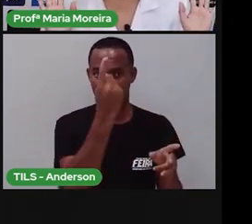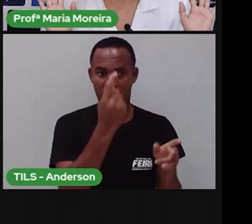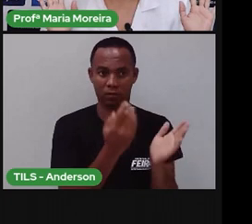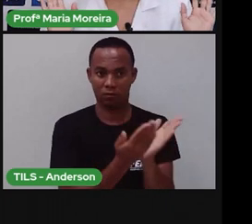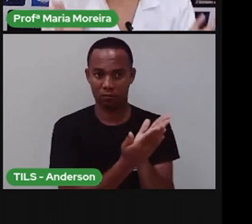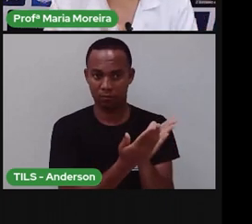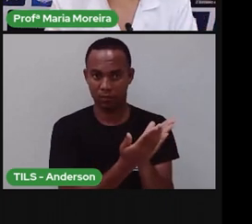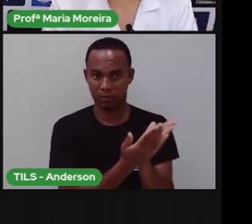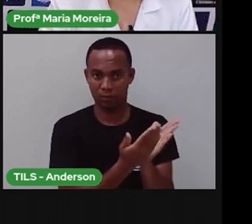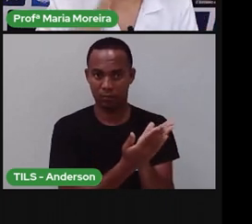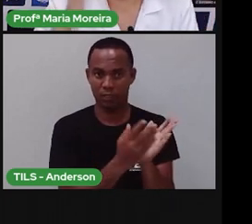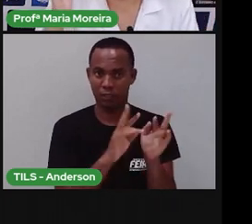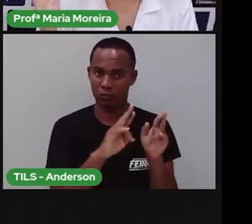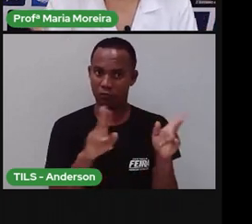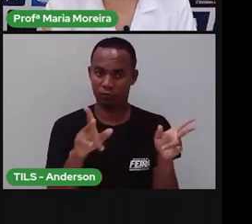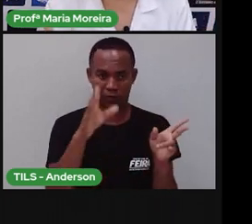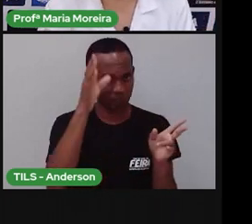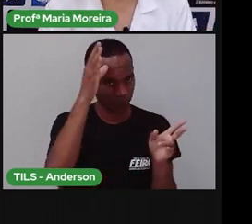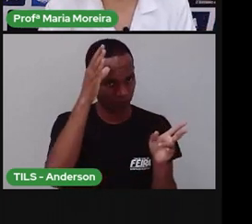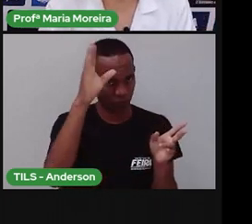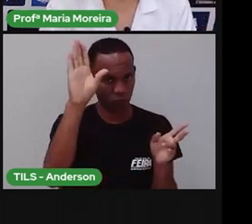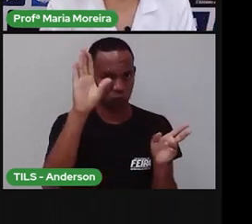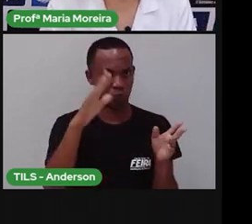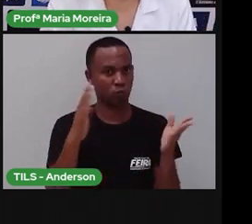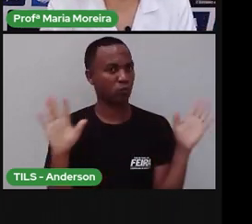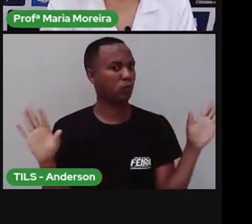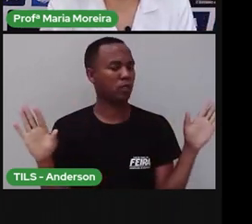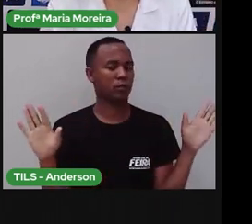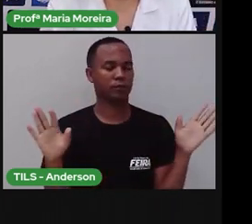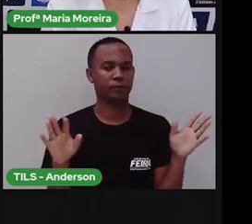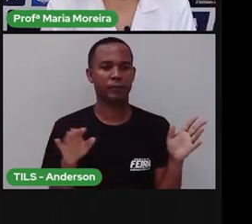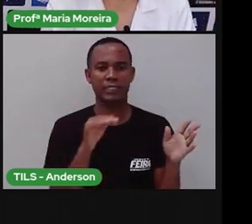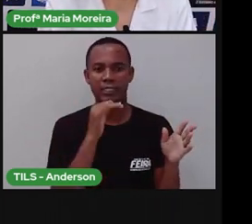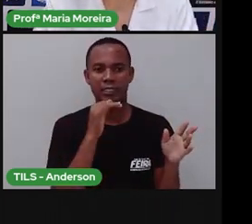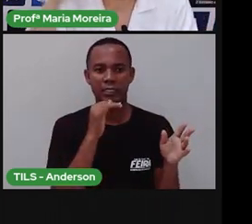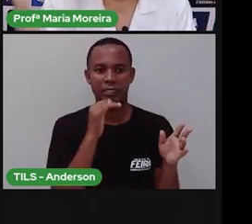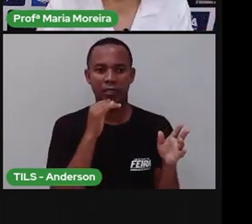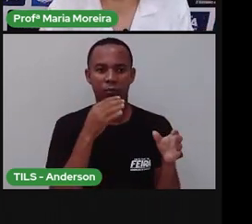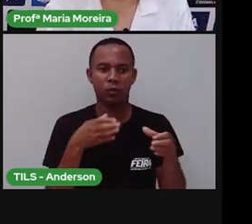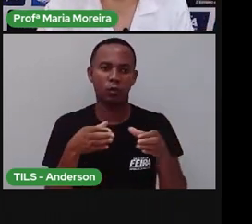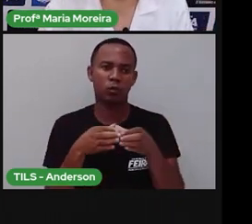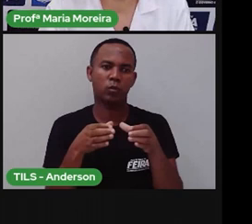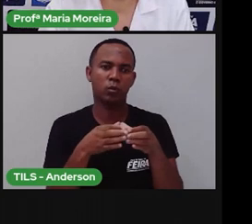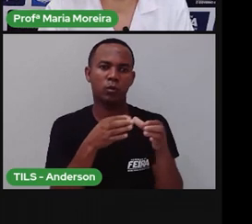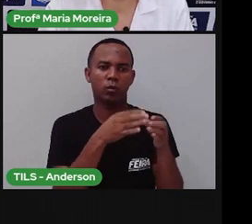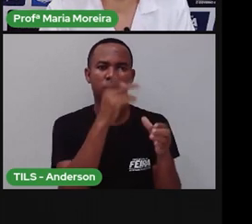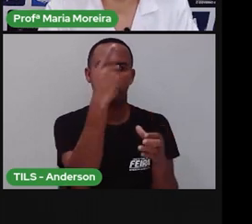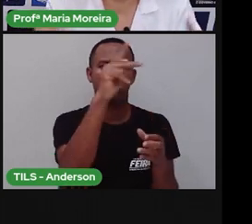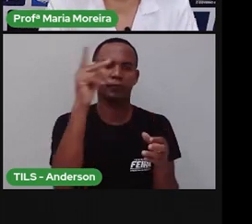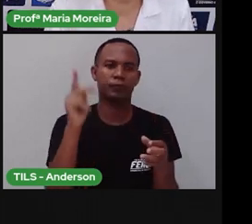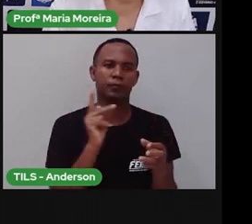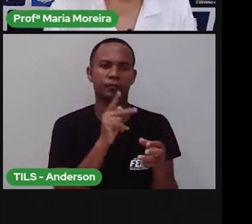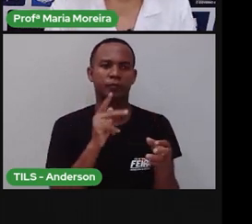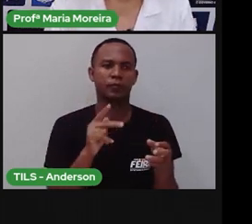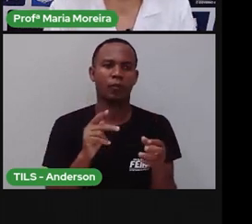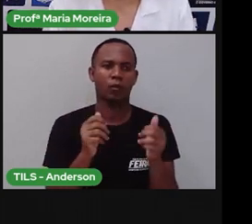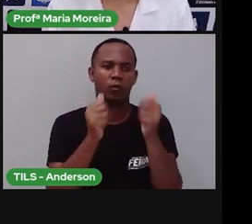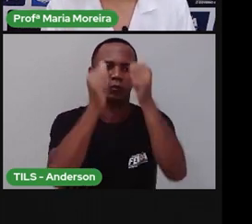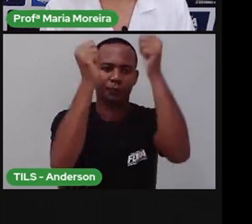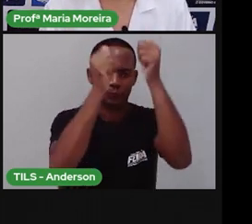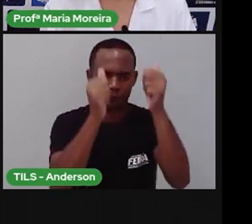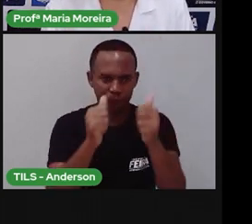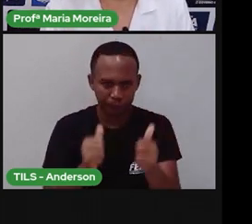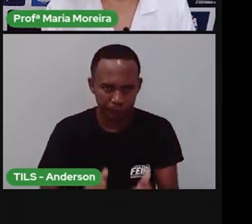família dele. Se a minha família for de matriz africana, vai ter outras tradições. Se for espírita, né?